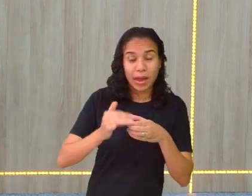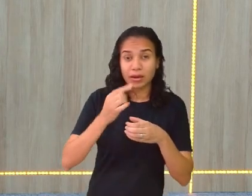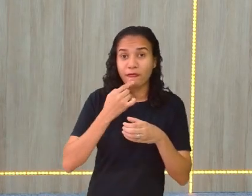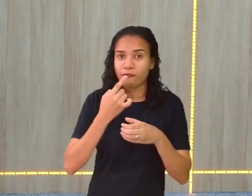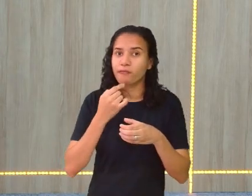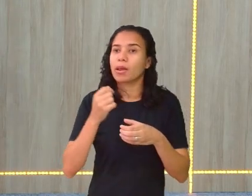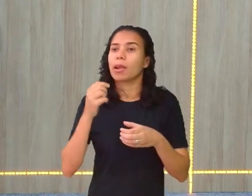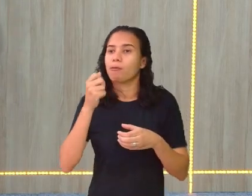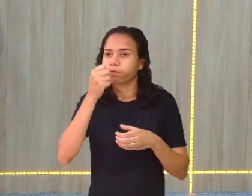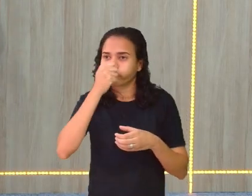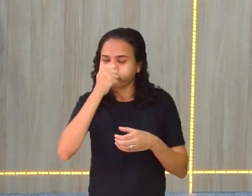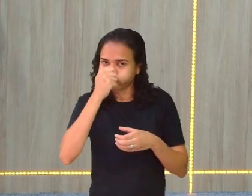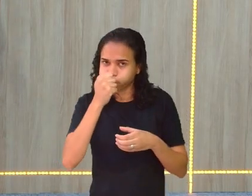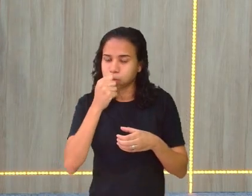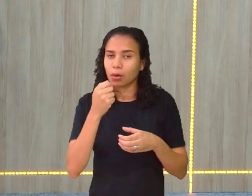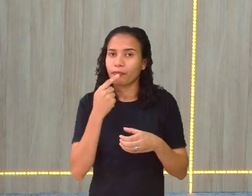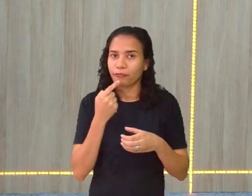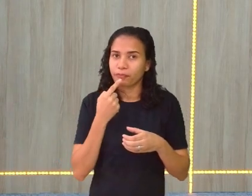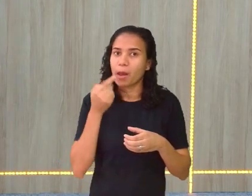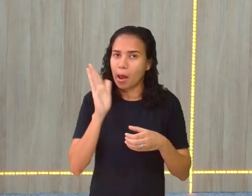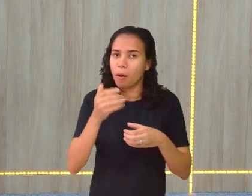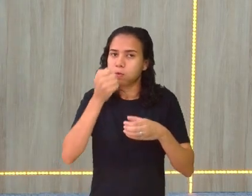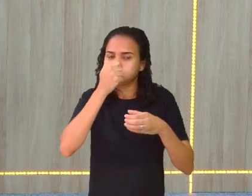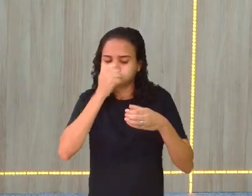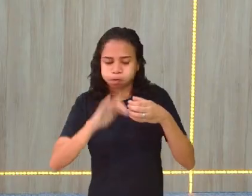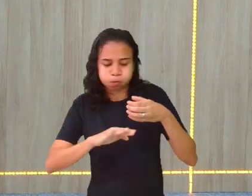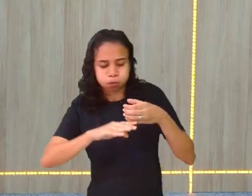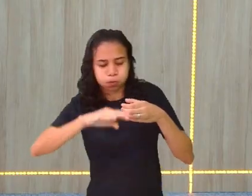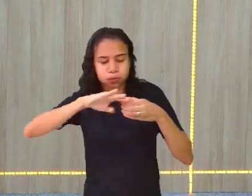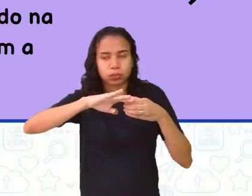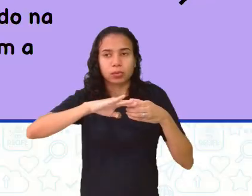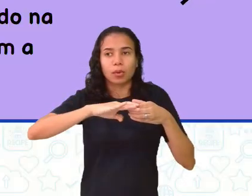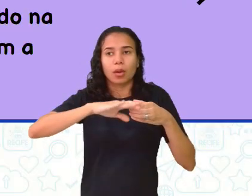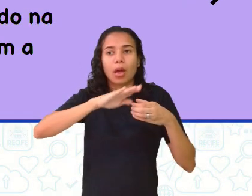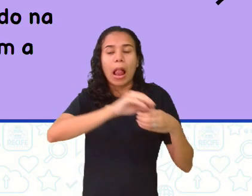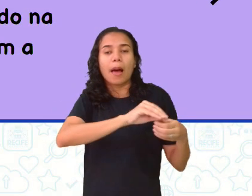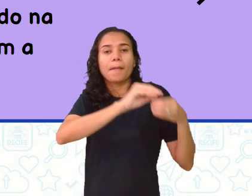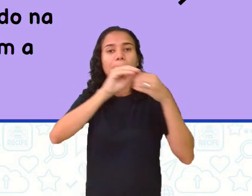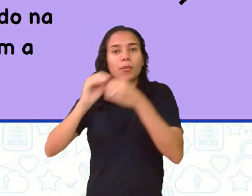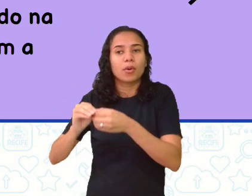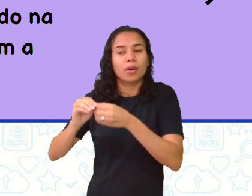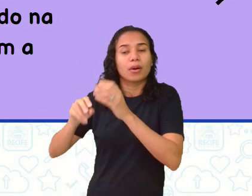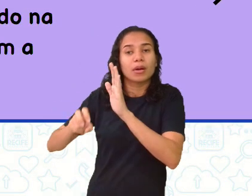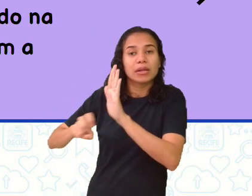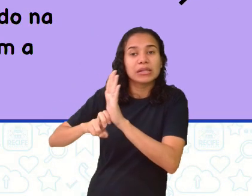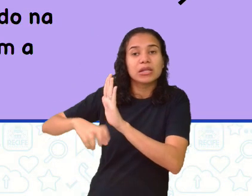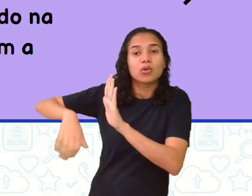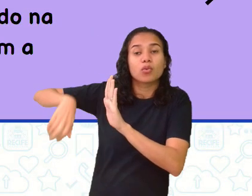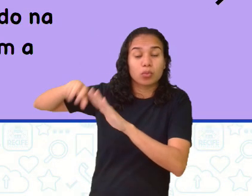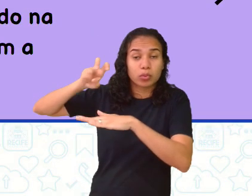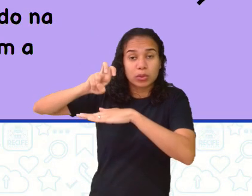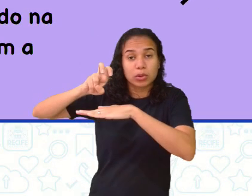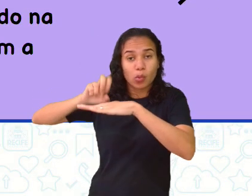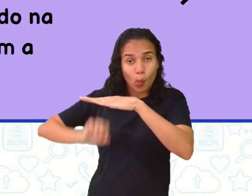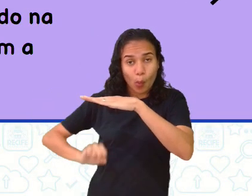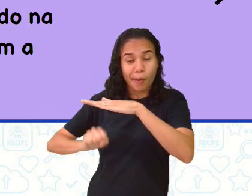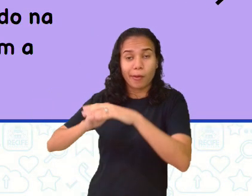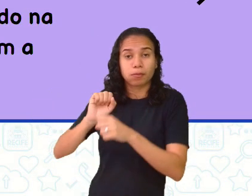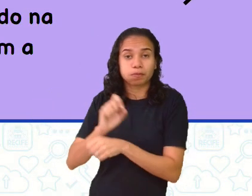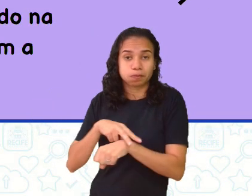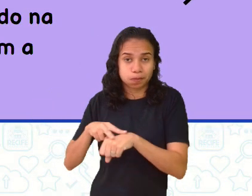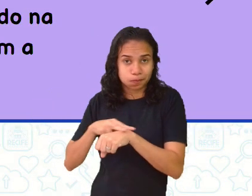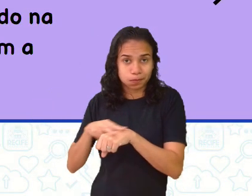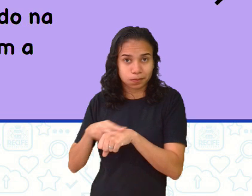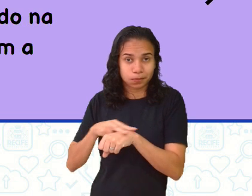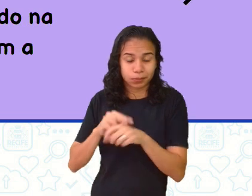cheia, ou seja, a caneca vermelhinha, ela enche cinco oitavos da caneca grande. a caneca grande e a